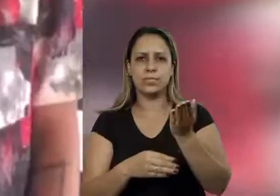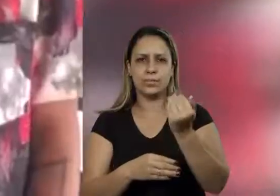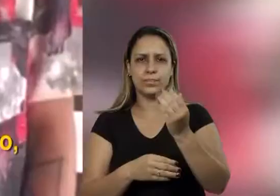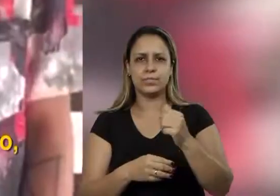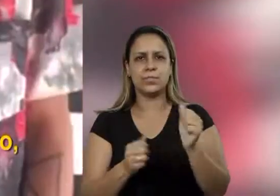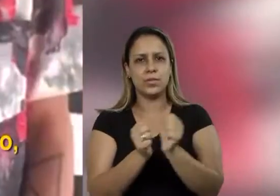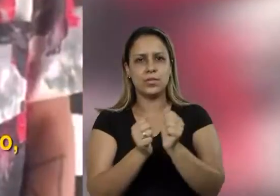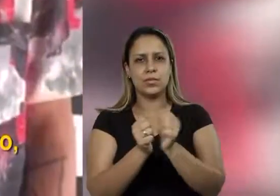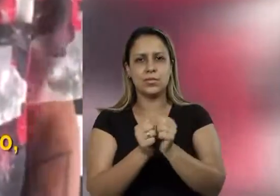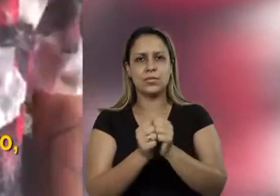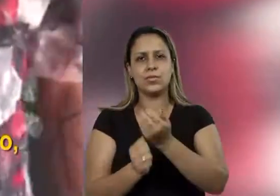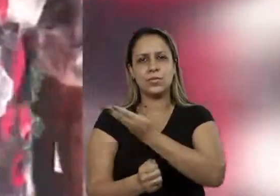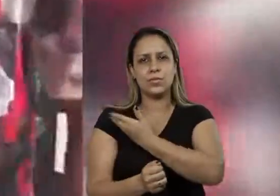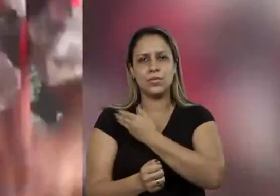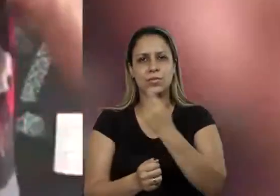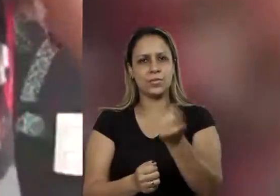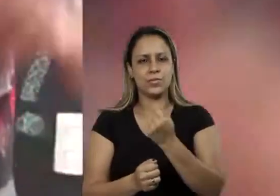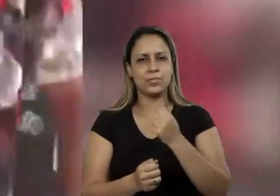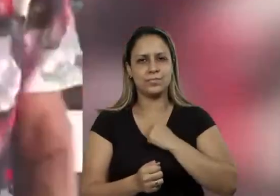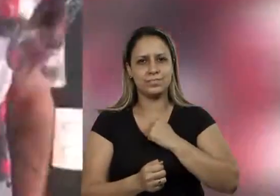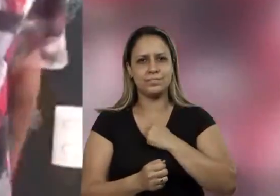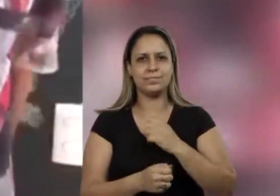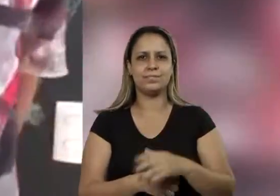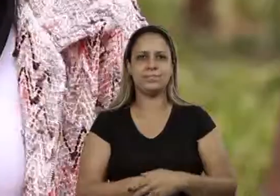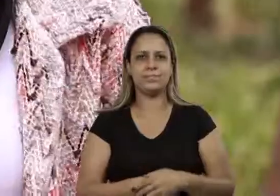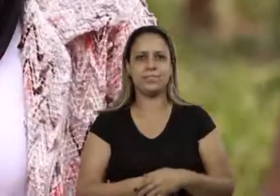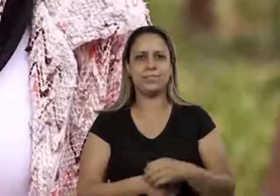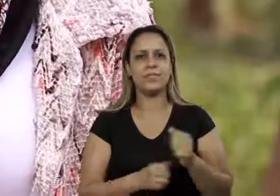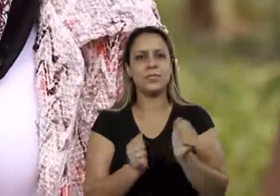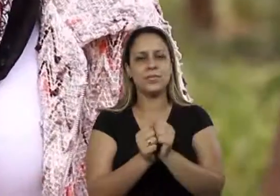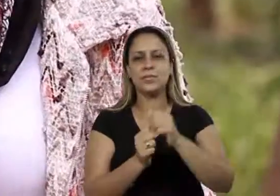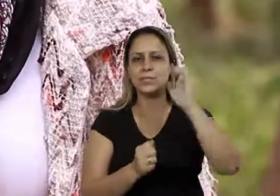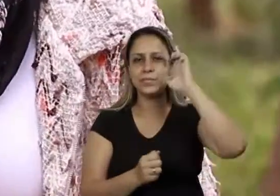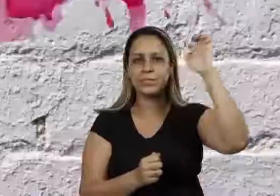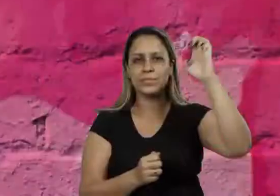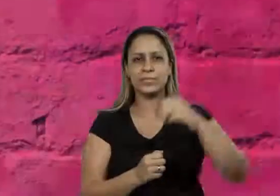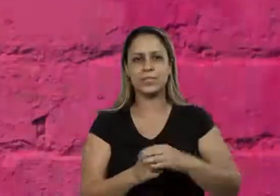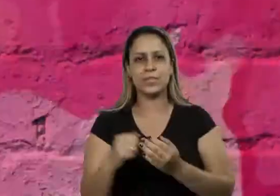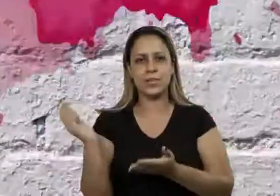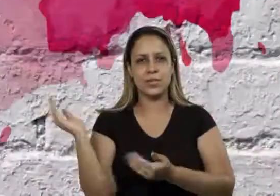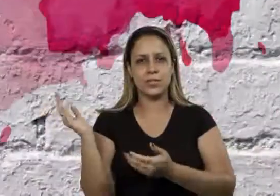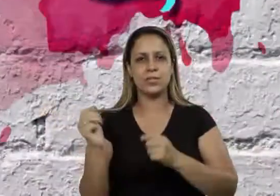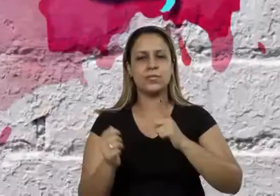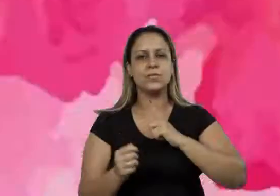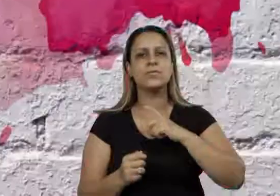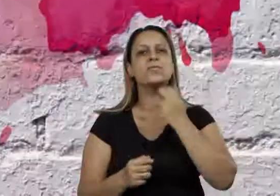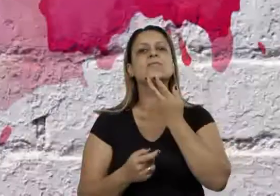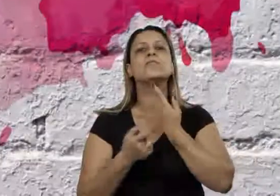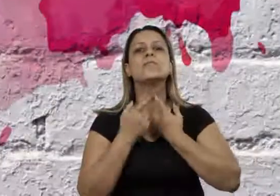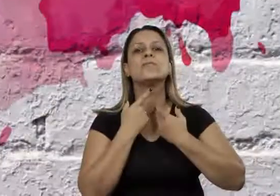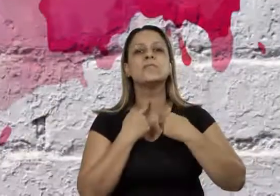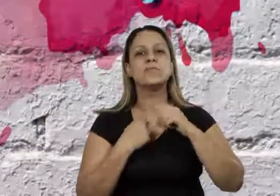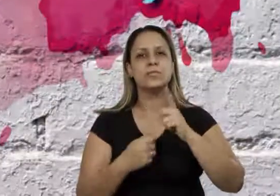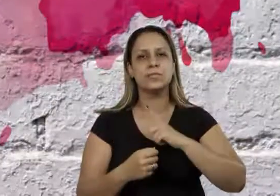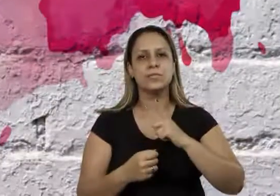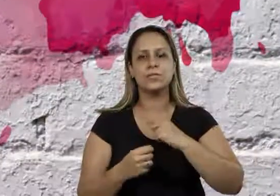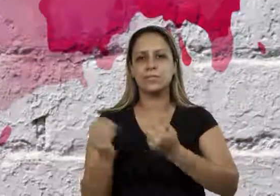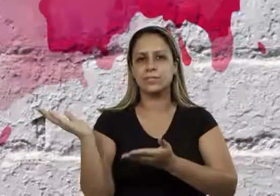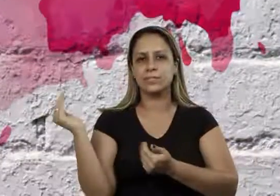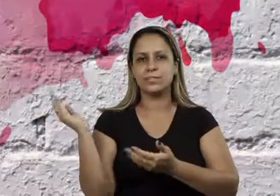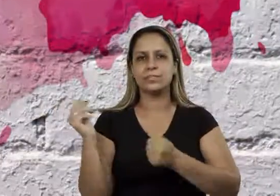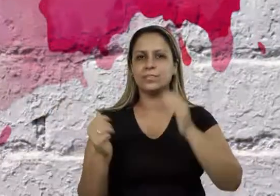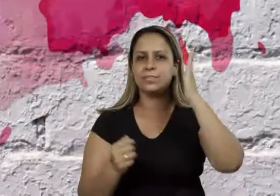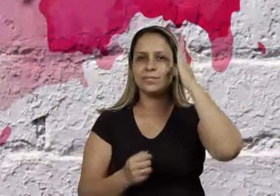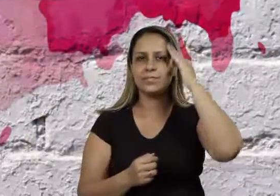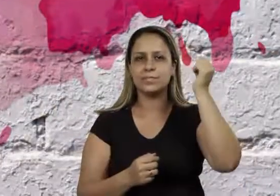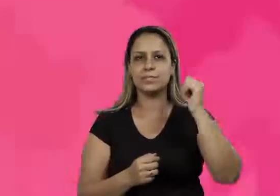gente. Tamo junto, meu parceiro. É nóis. Tamo junto, Edinho. A juventude tem voz, a juventude tem vez, a